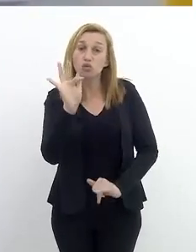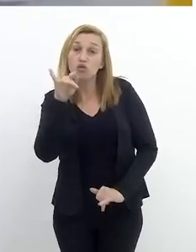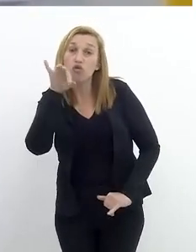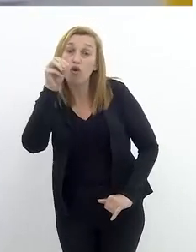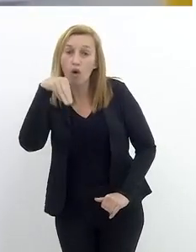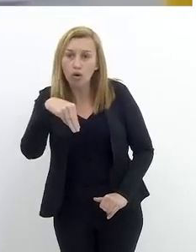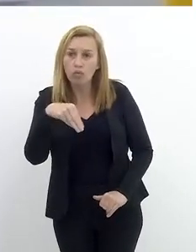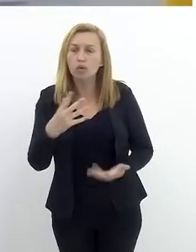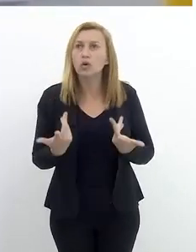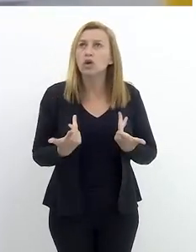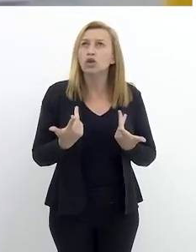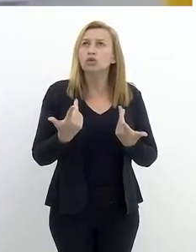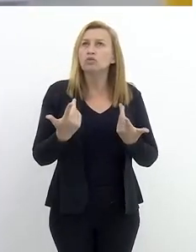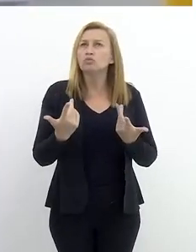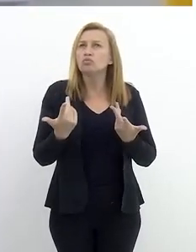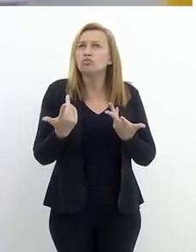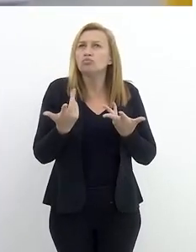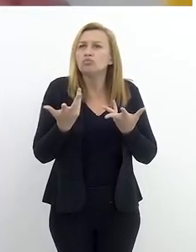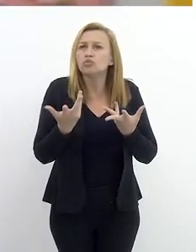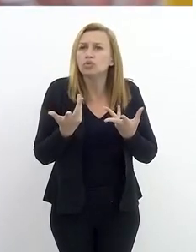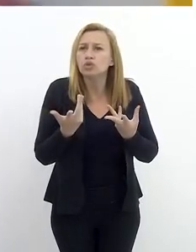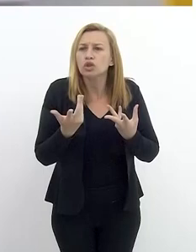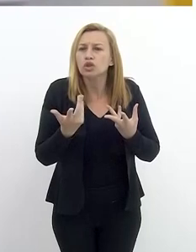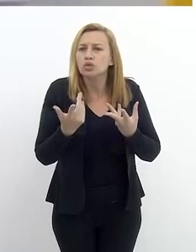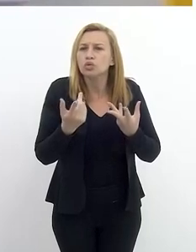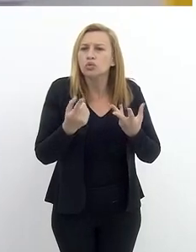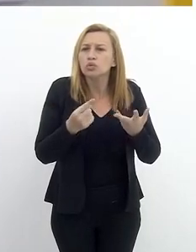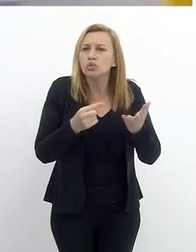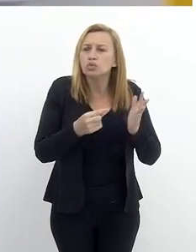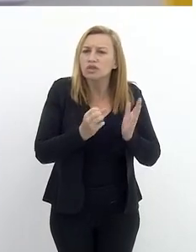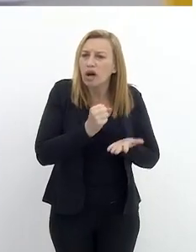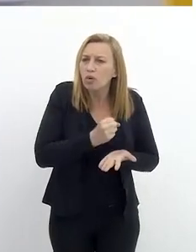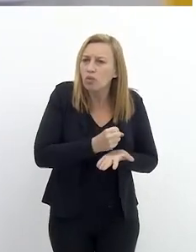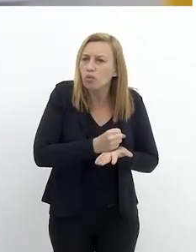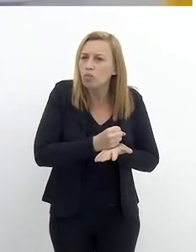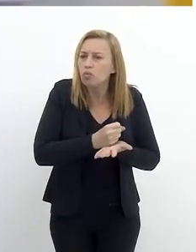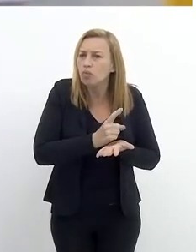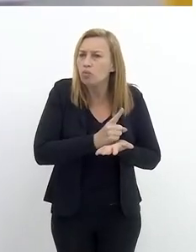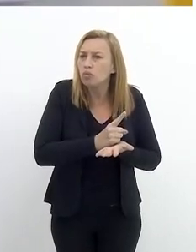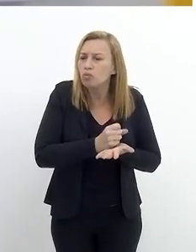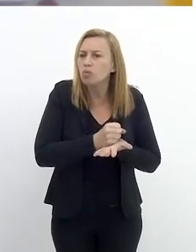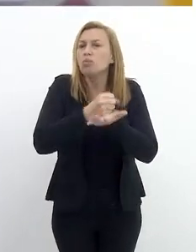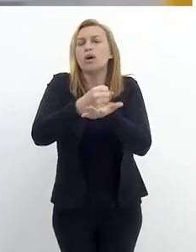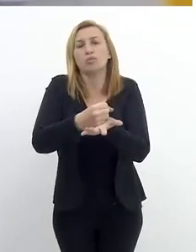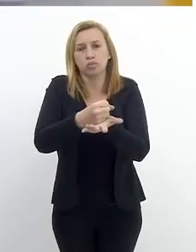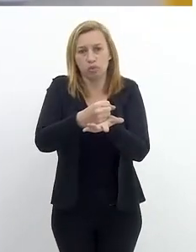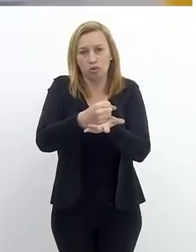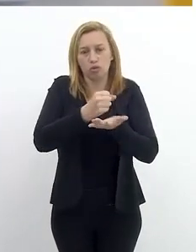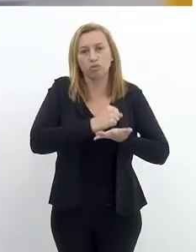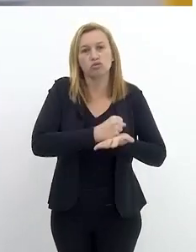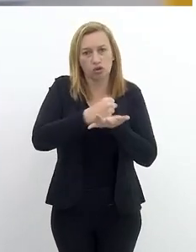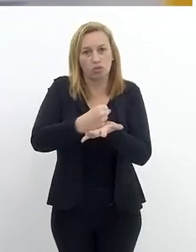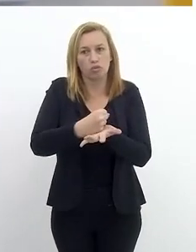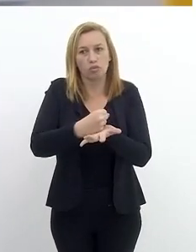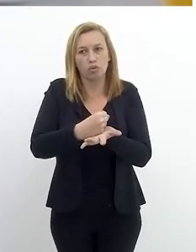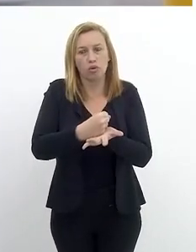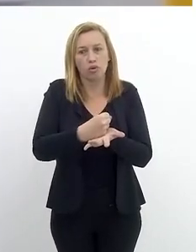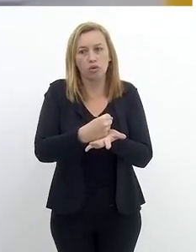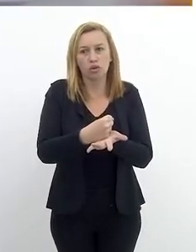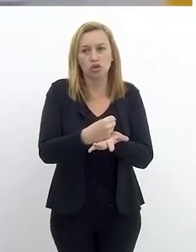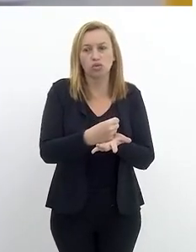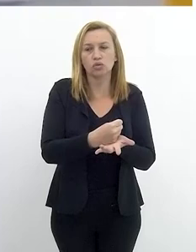elas nos dão como se fosse uma pontinha do iceberg, que é o número de registros, o número de boletins de ocorrência